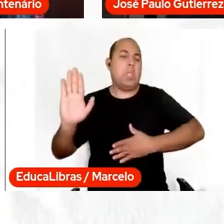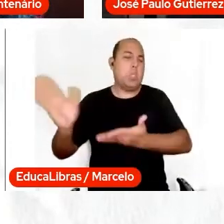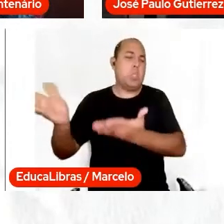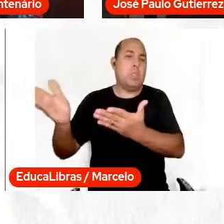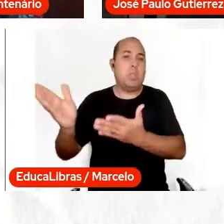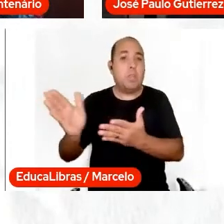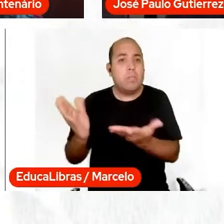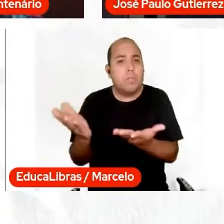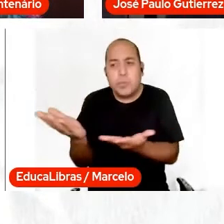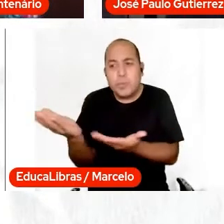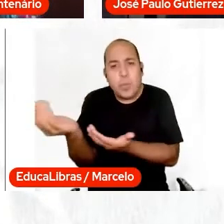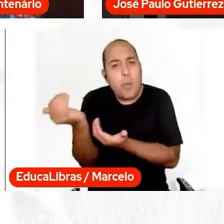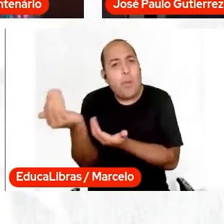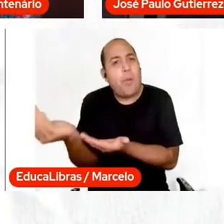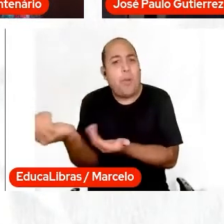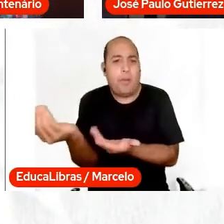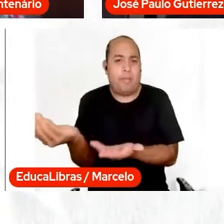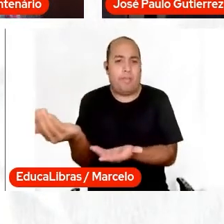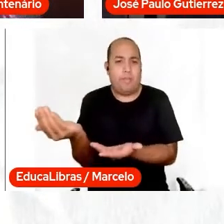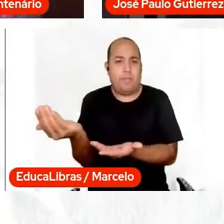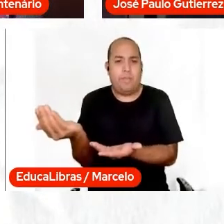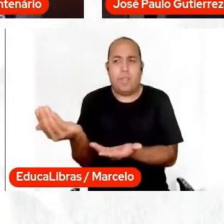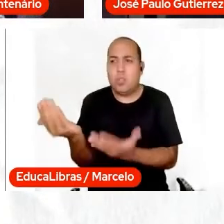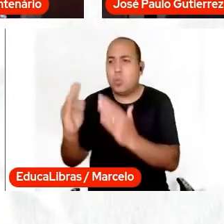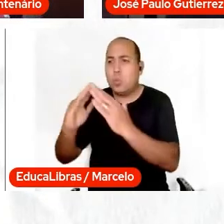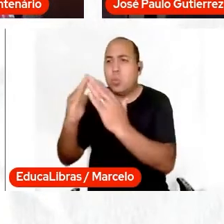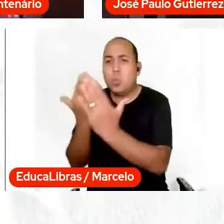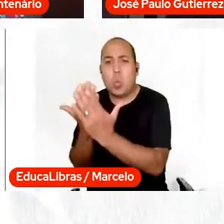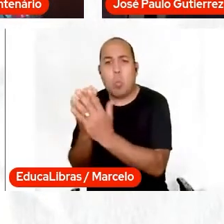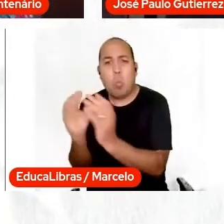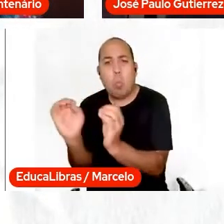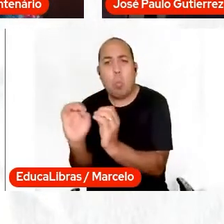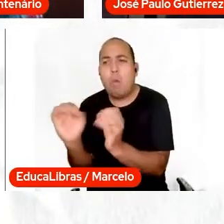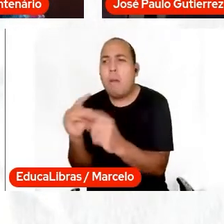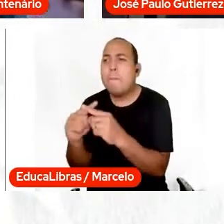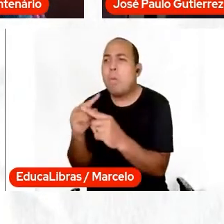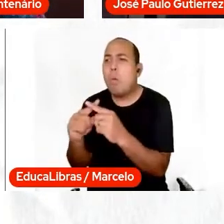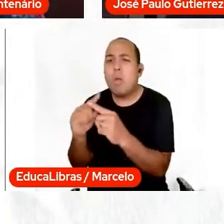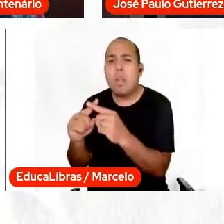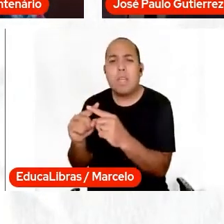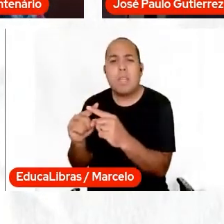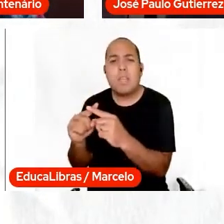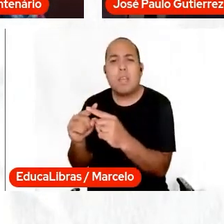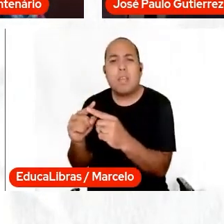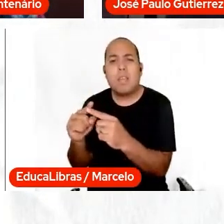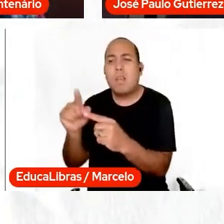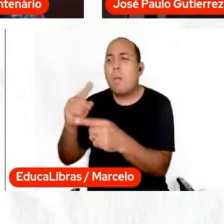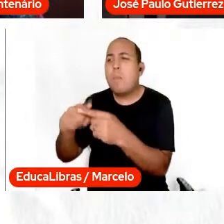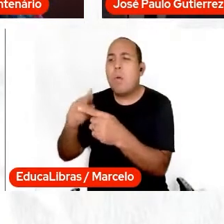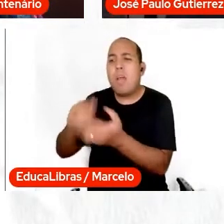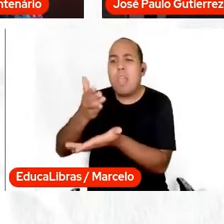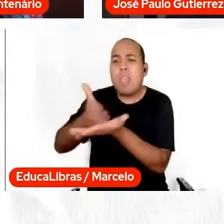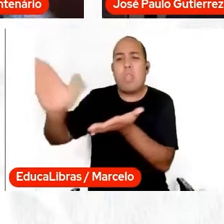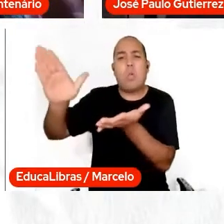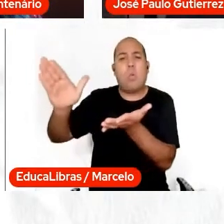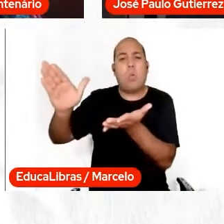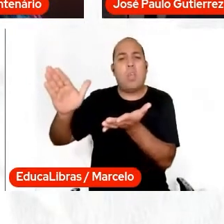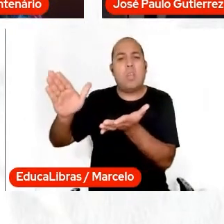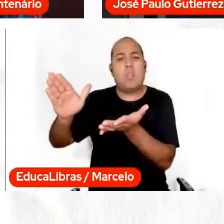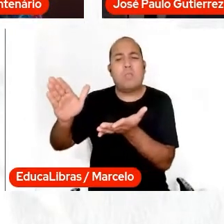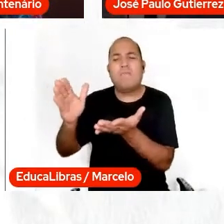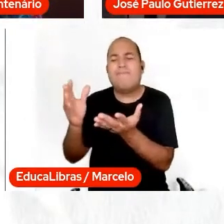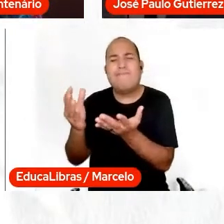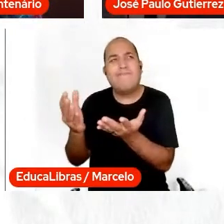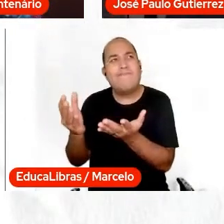São adolescentes que estão fora da escola, por que que são fora da escola, por que que eles são excluídos socialmente, e aí